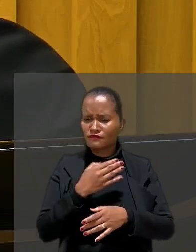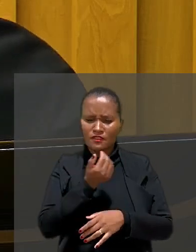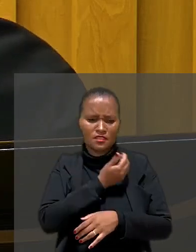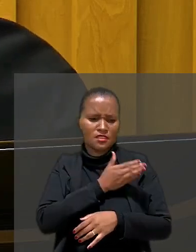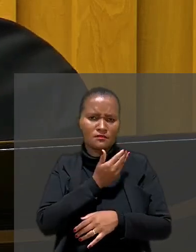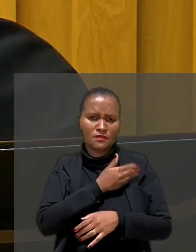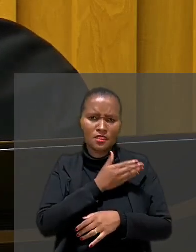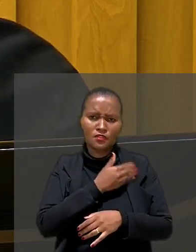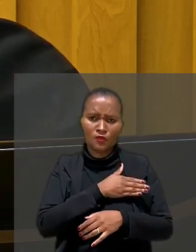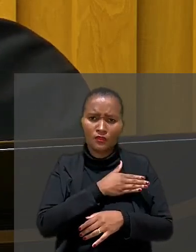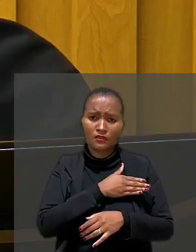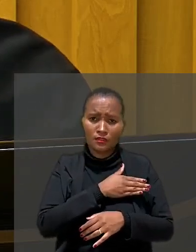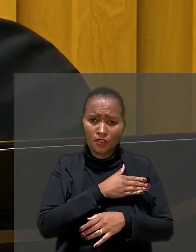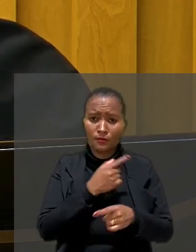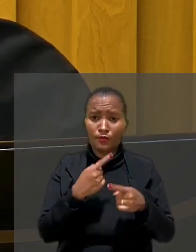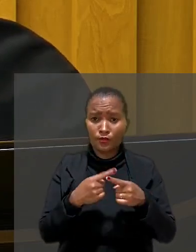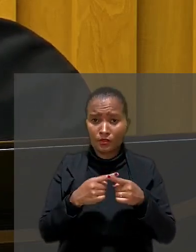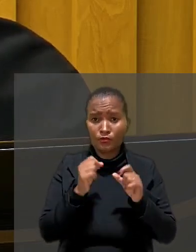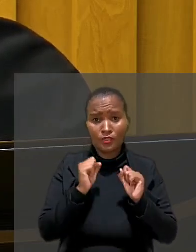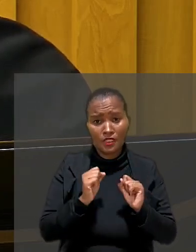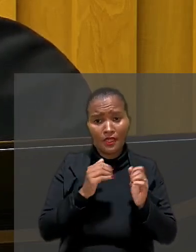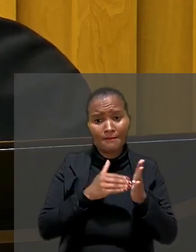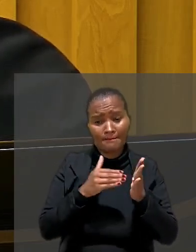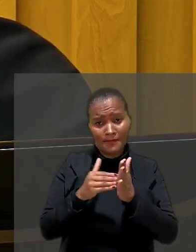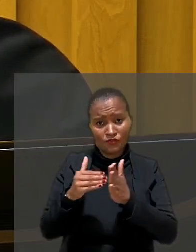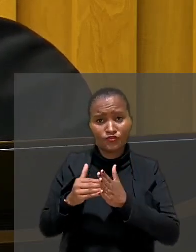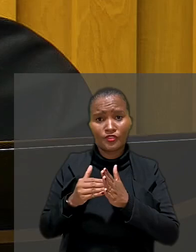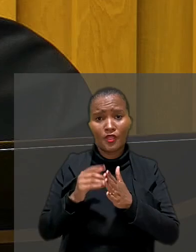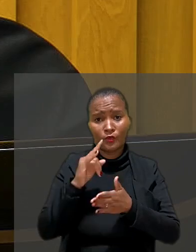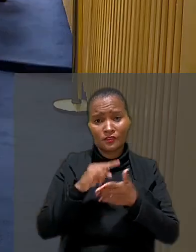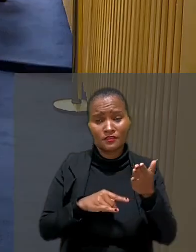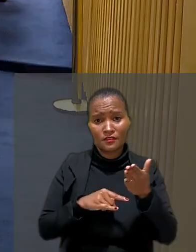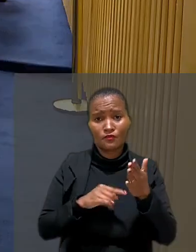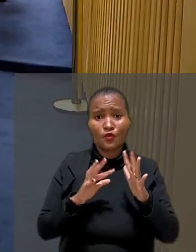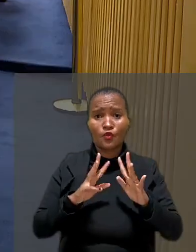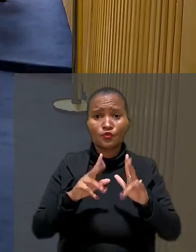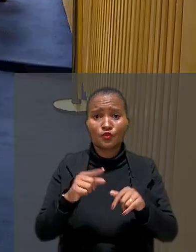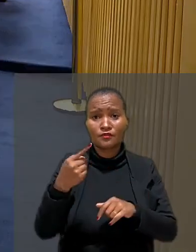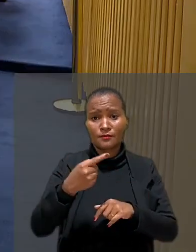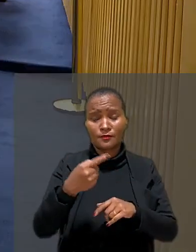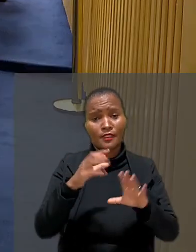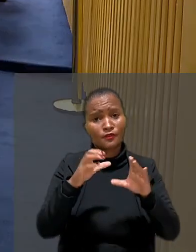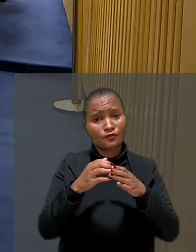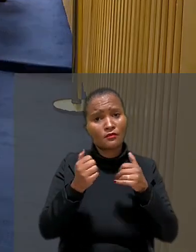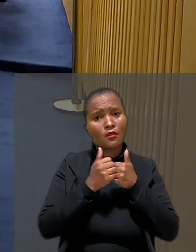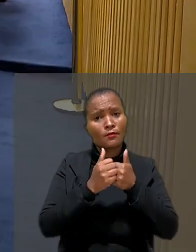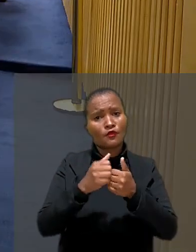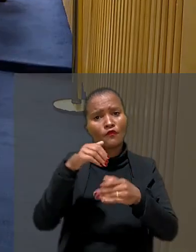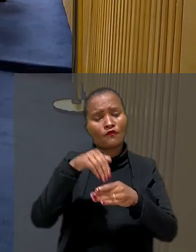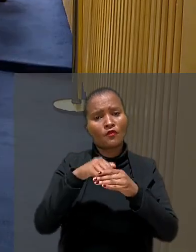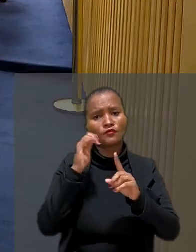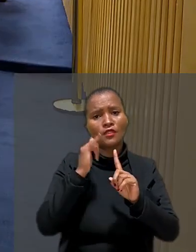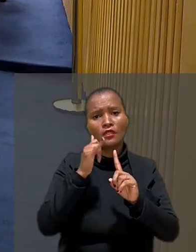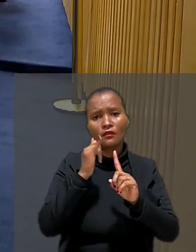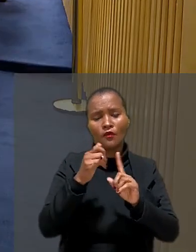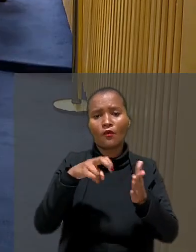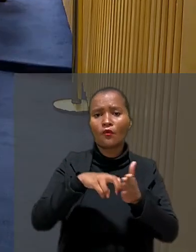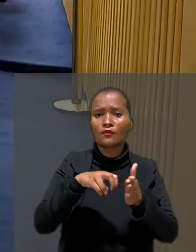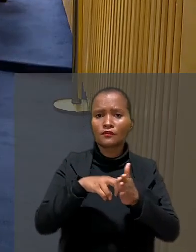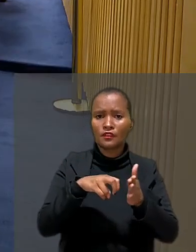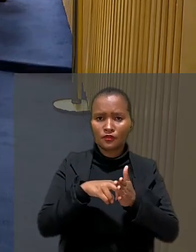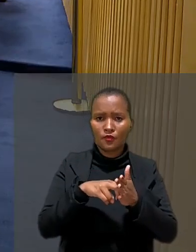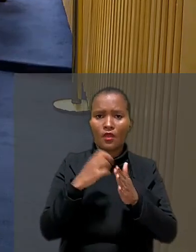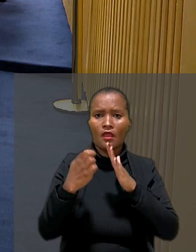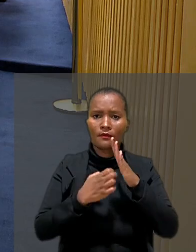abusiva e discriminatória, já que poderia impedir a contratação. De maneira unânime, a primeira turma acompanhou o voto do